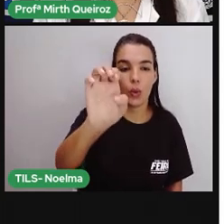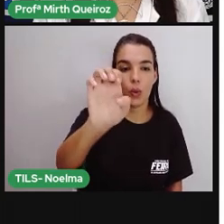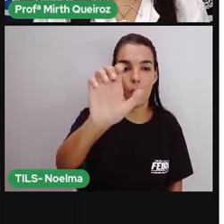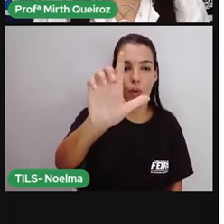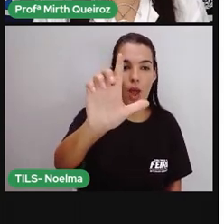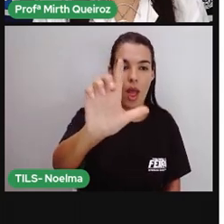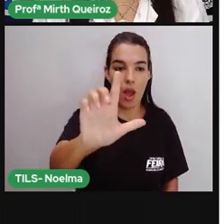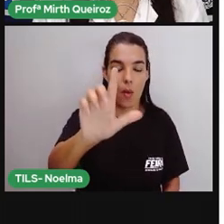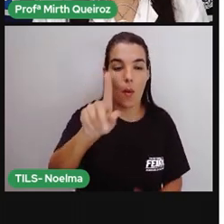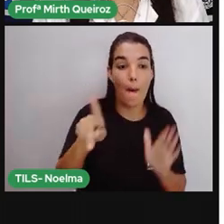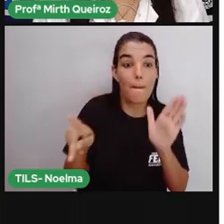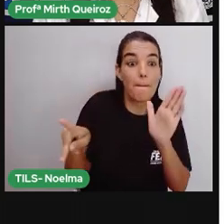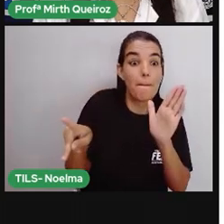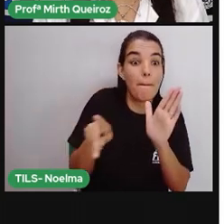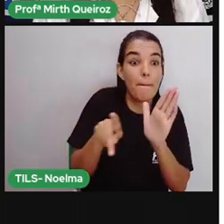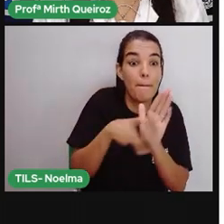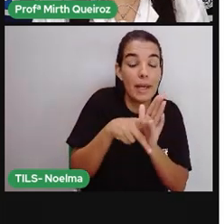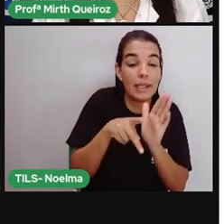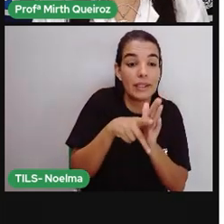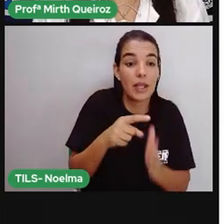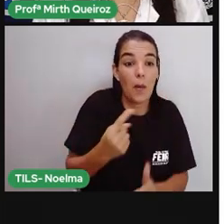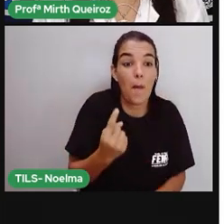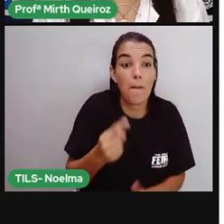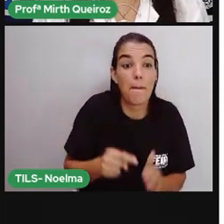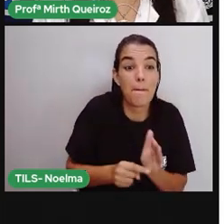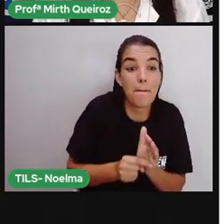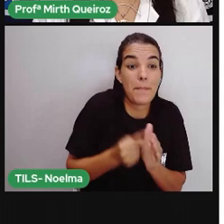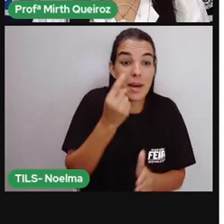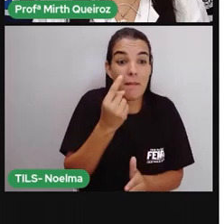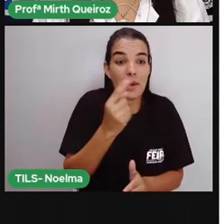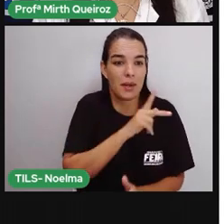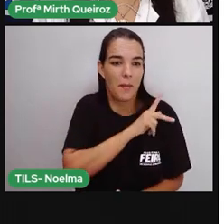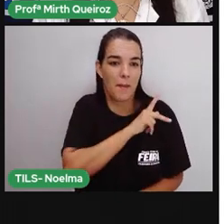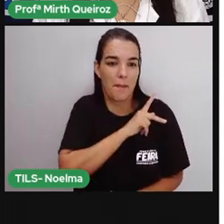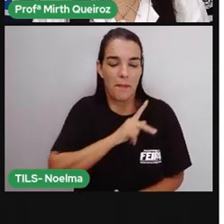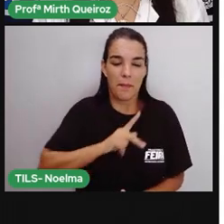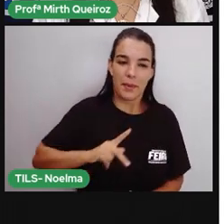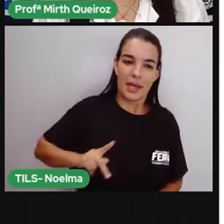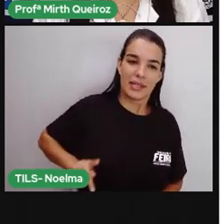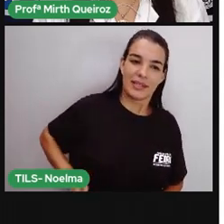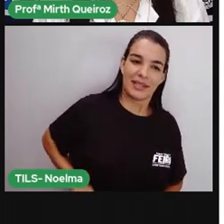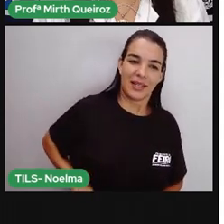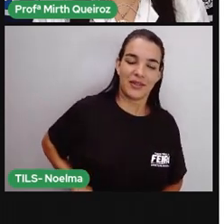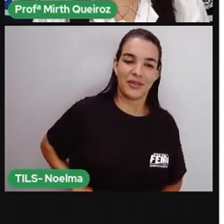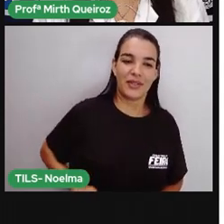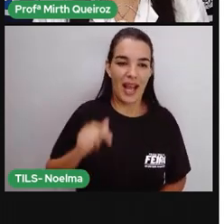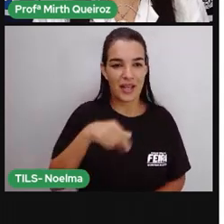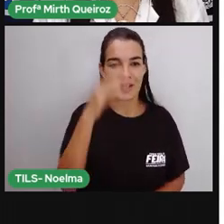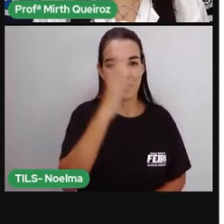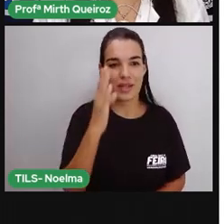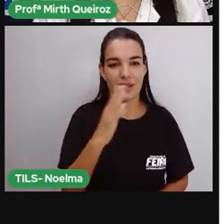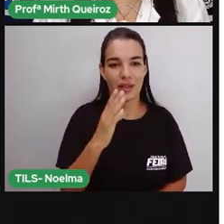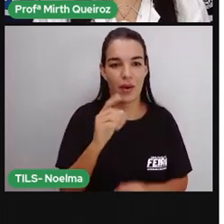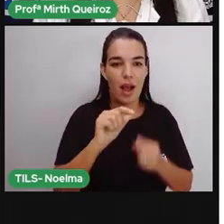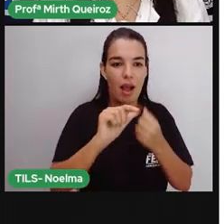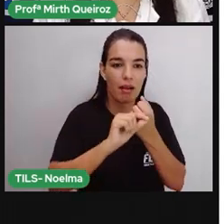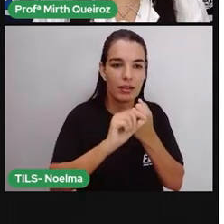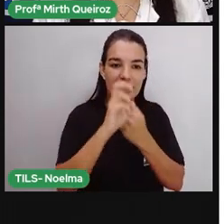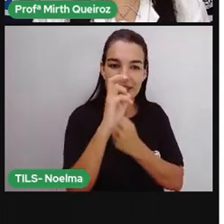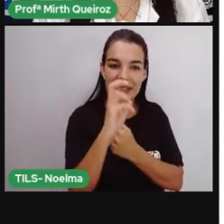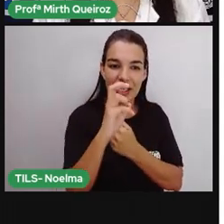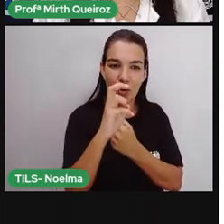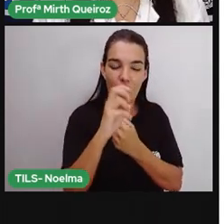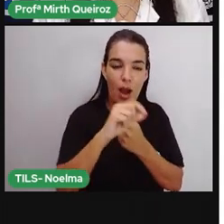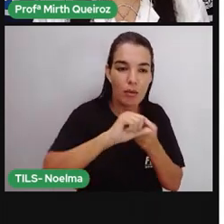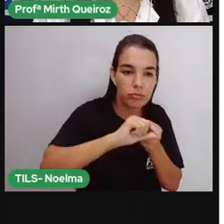constitucional do Brasil republicano, que pode ser ligado a quem aí? Quem é o reverso dessa moeda? É a moeda de